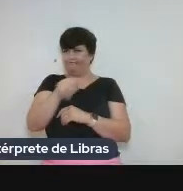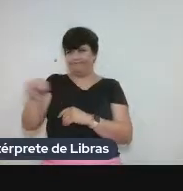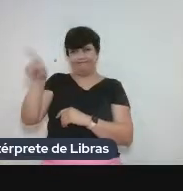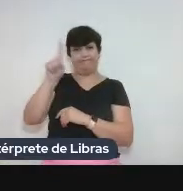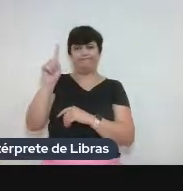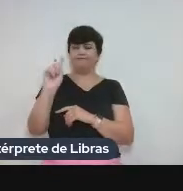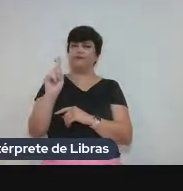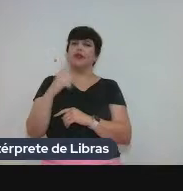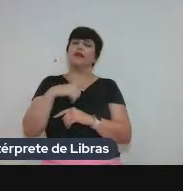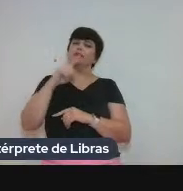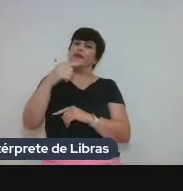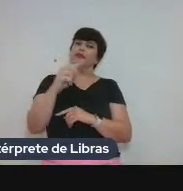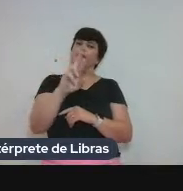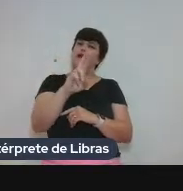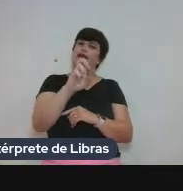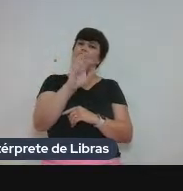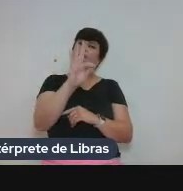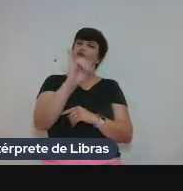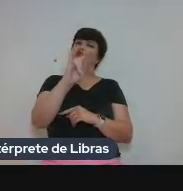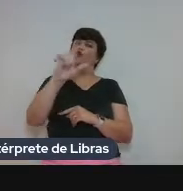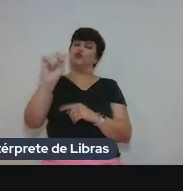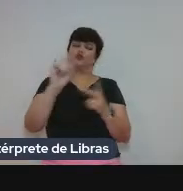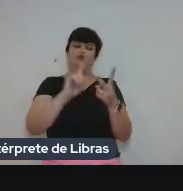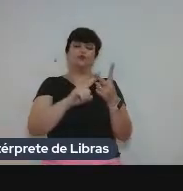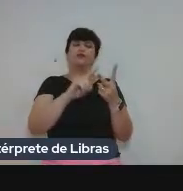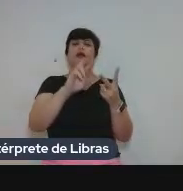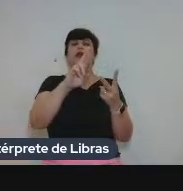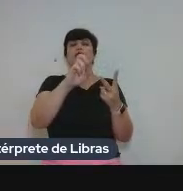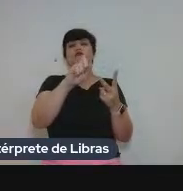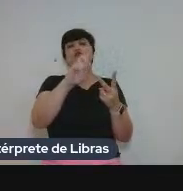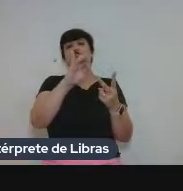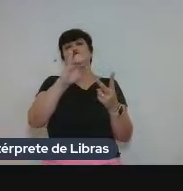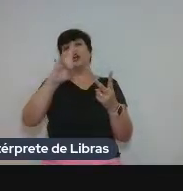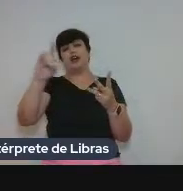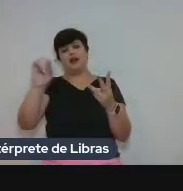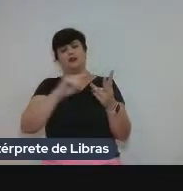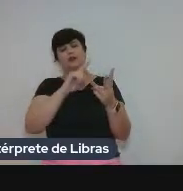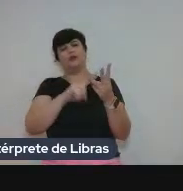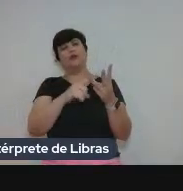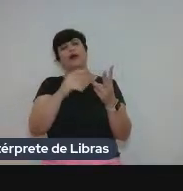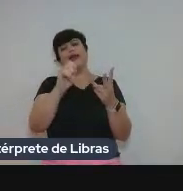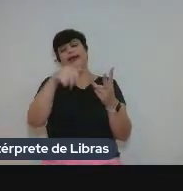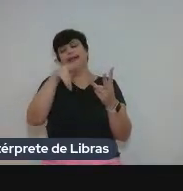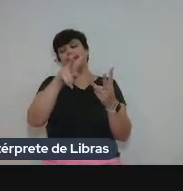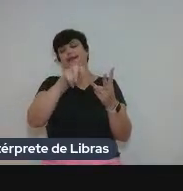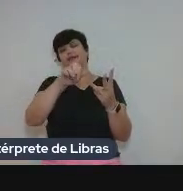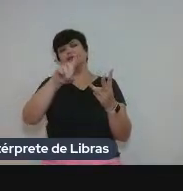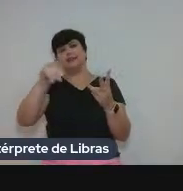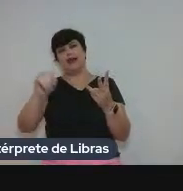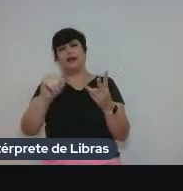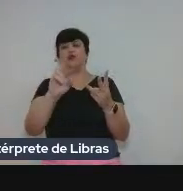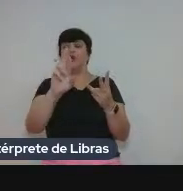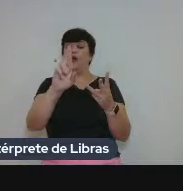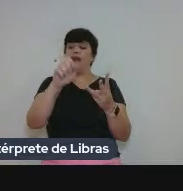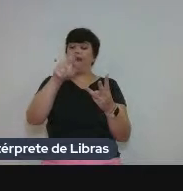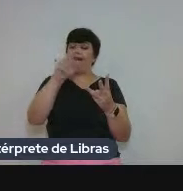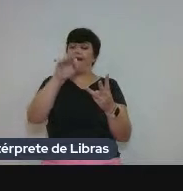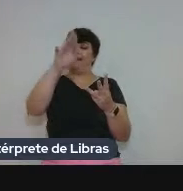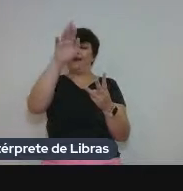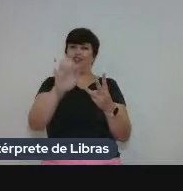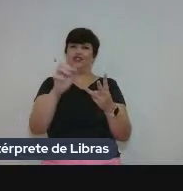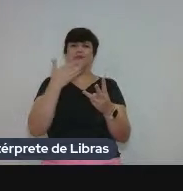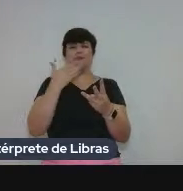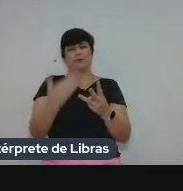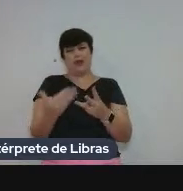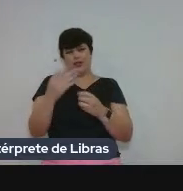refúgio, refugiado, entrevistado e requerente, né? Então, a gente identifica